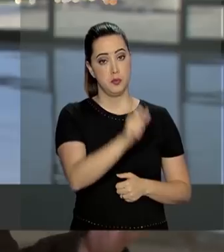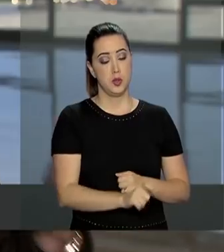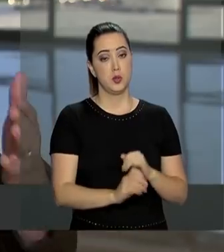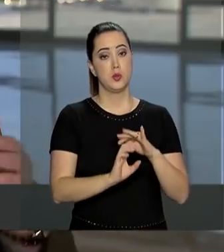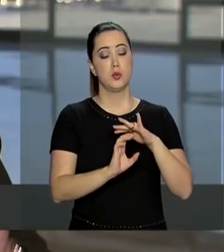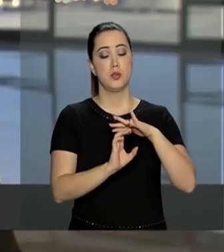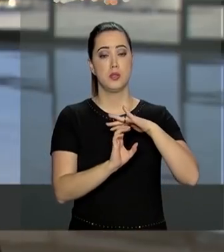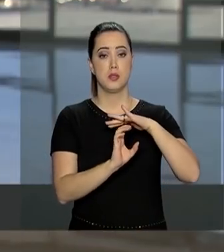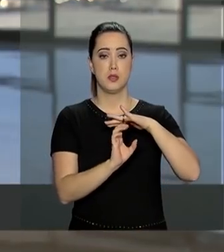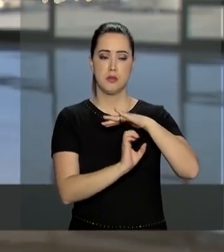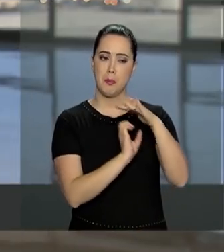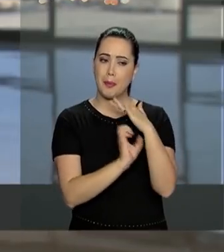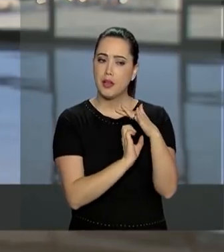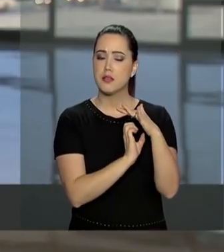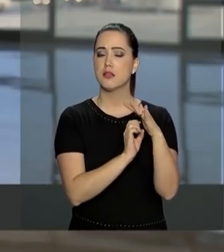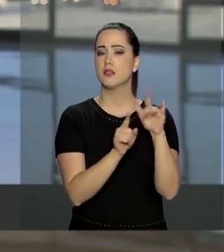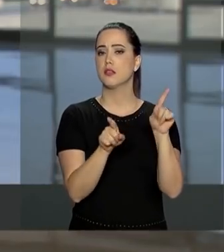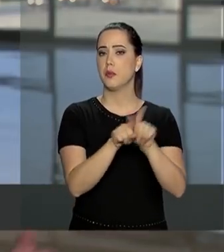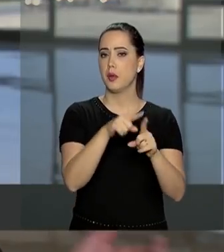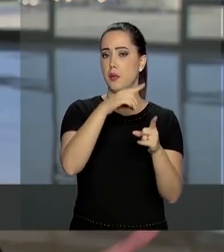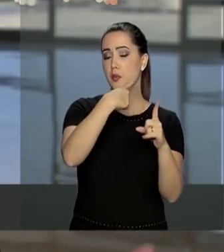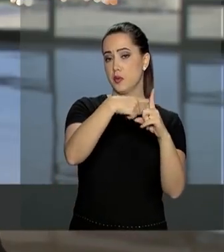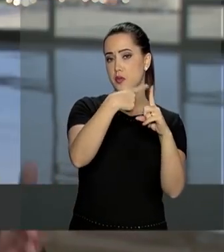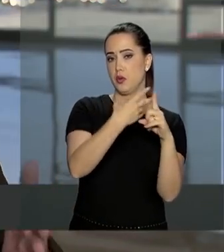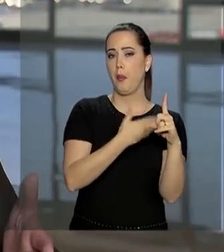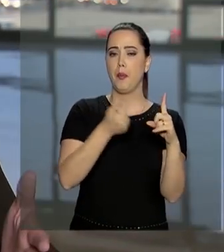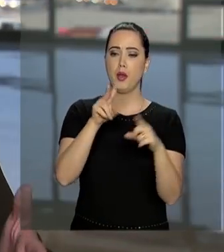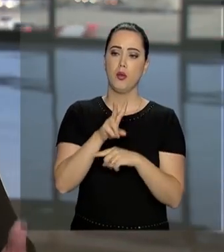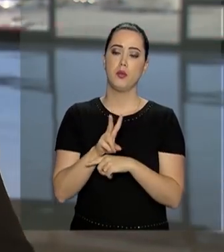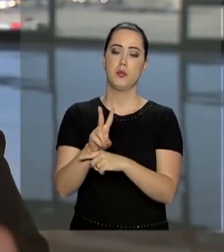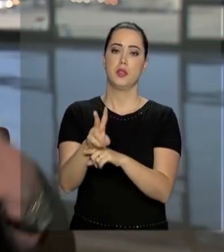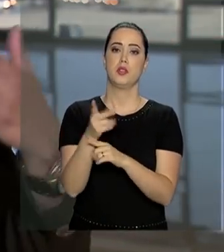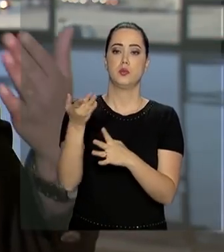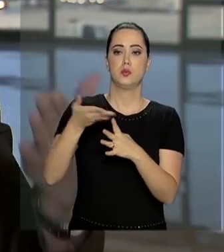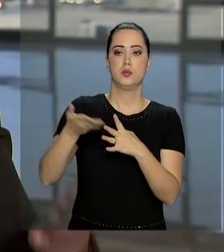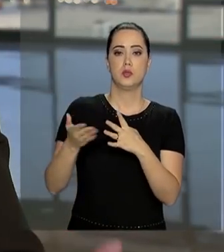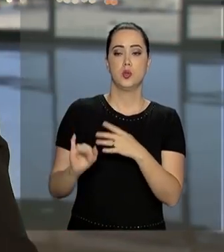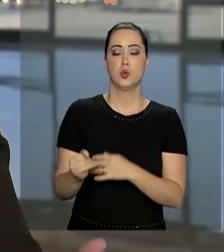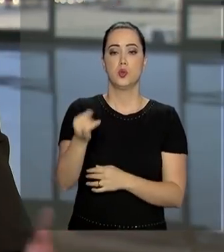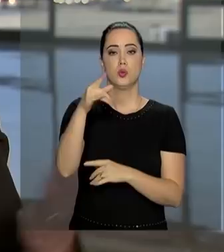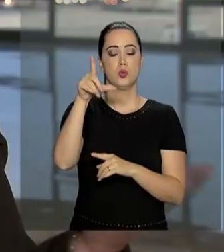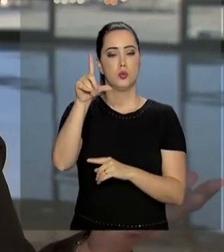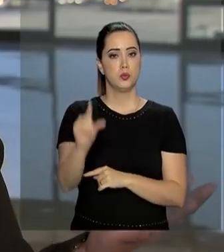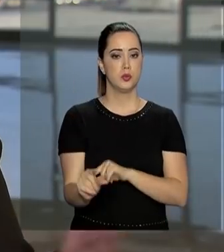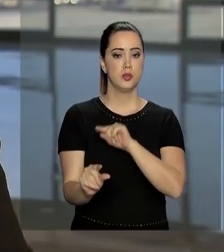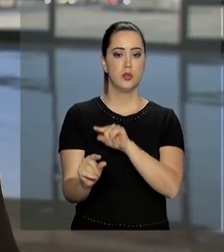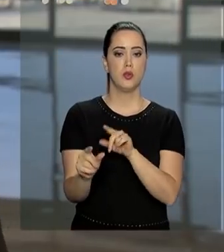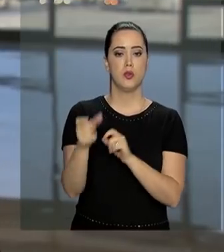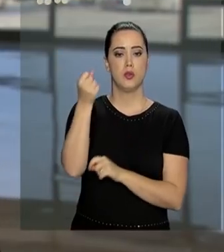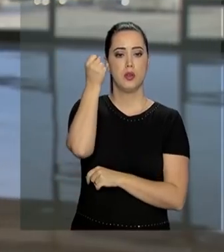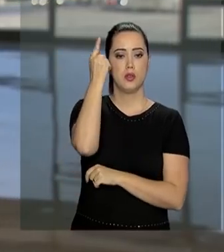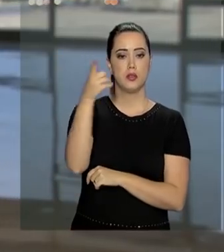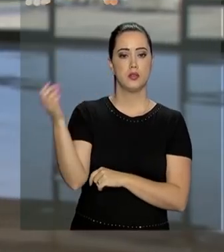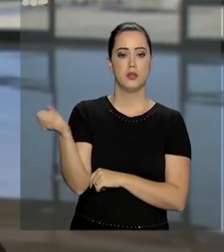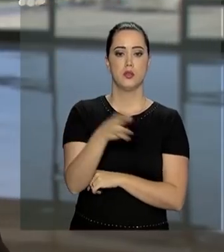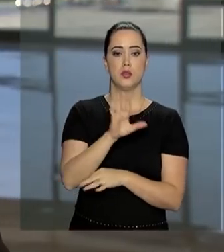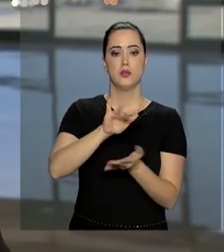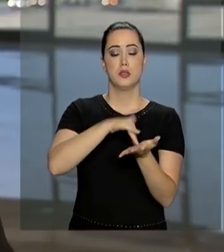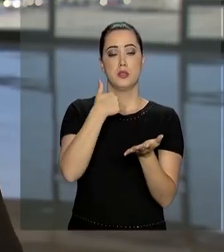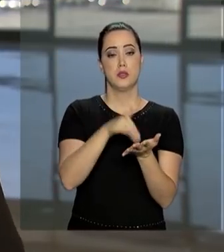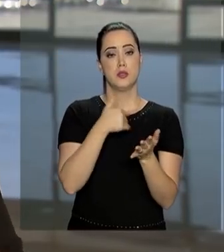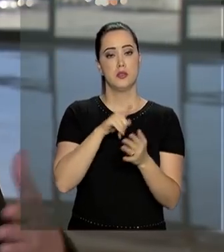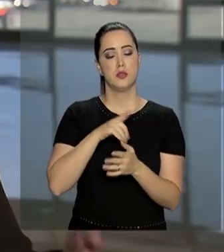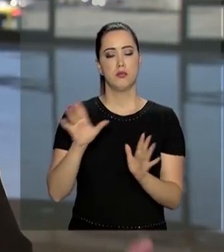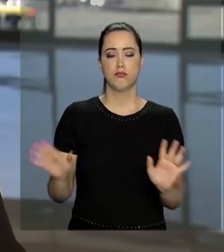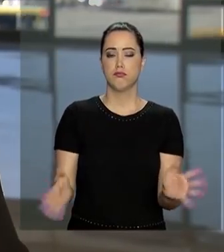positivo vão ter mais facilidade para conseguir empréstimos e financiamentos com juros menores. A ideia com o novo cadastro é que